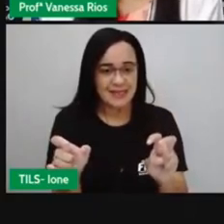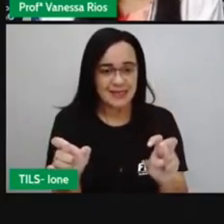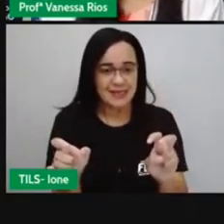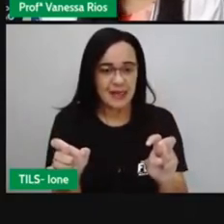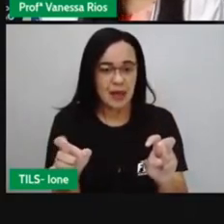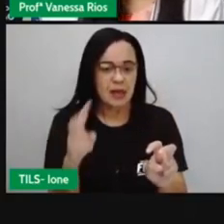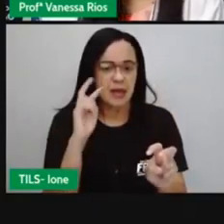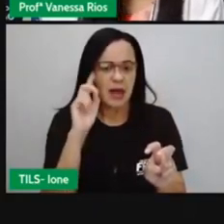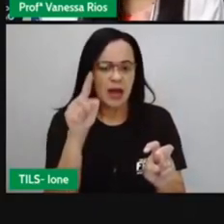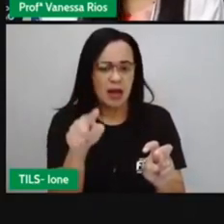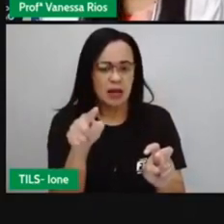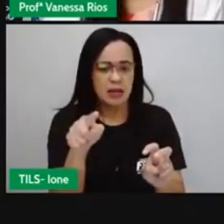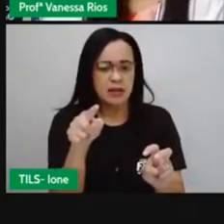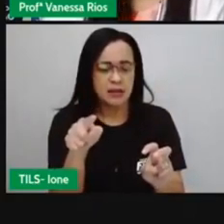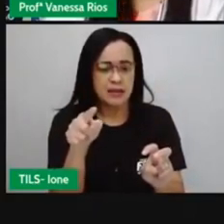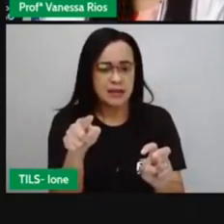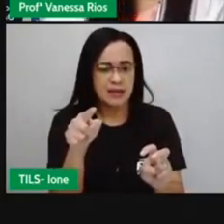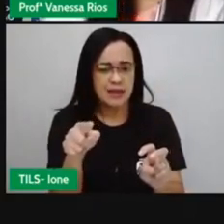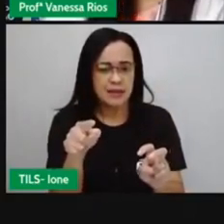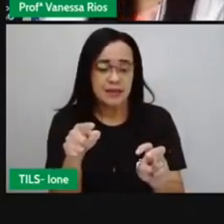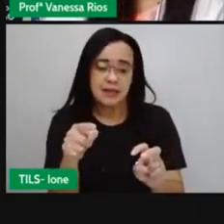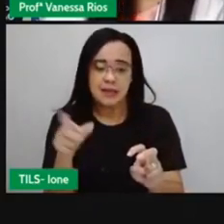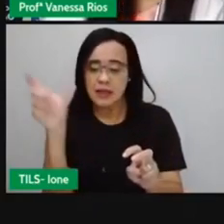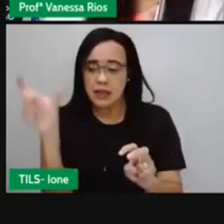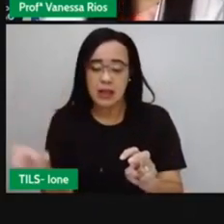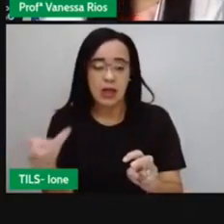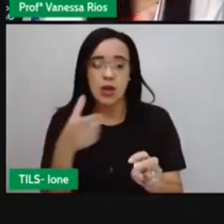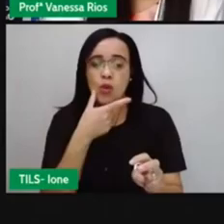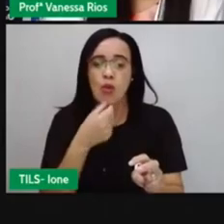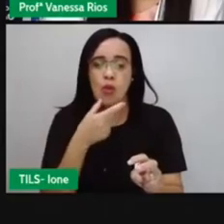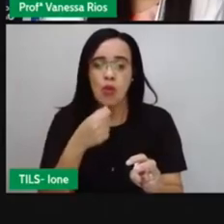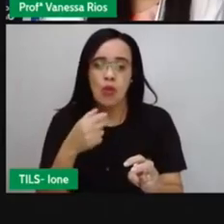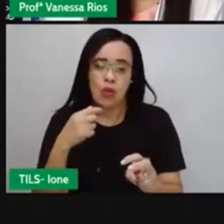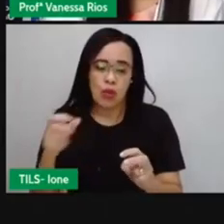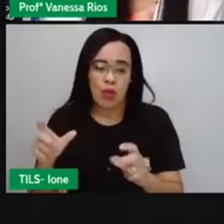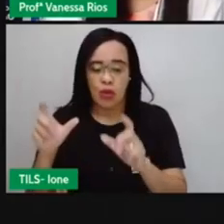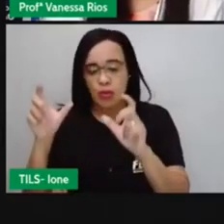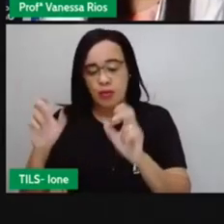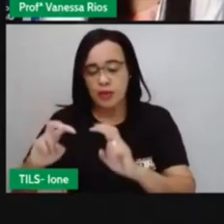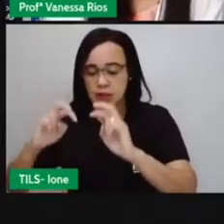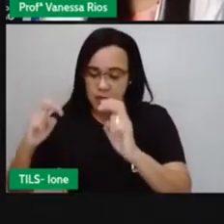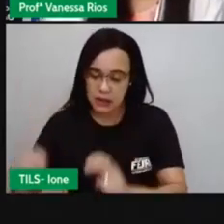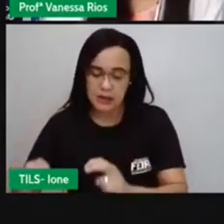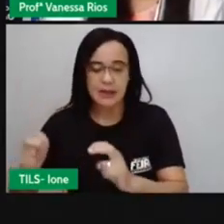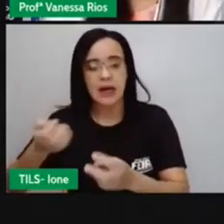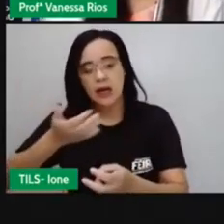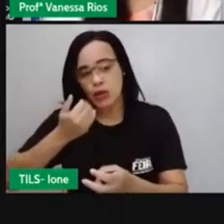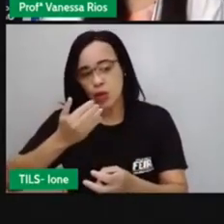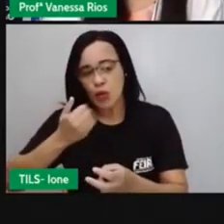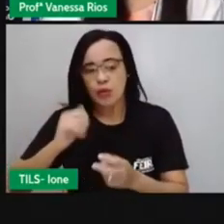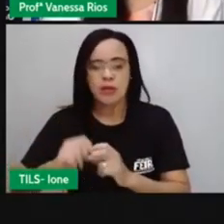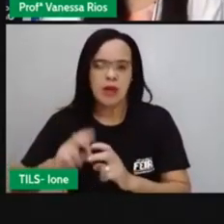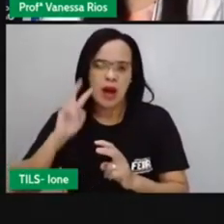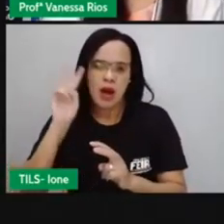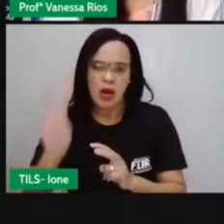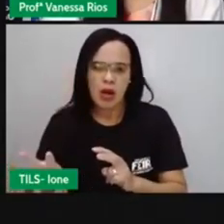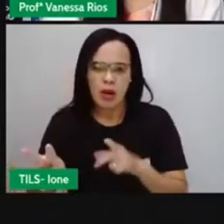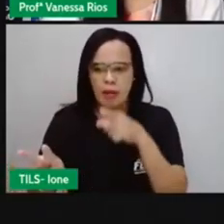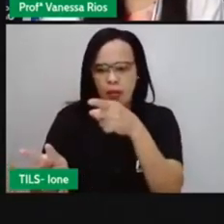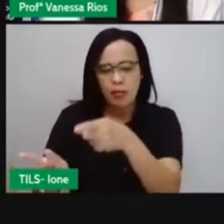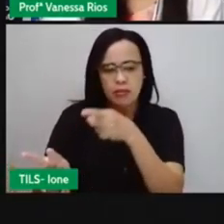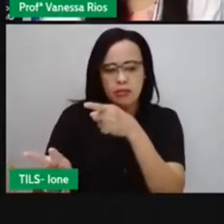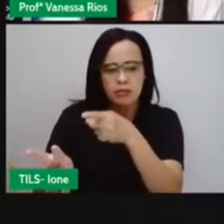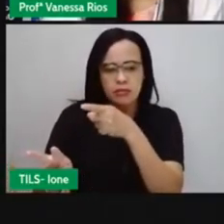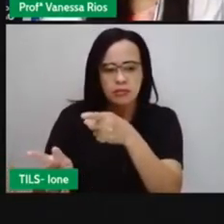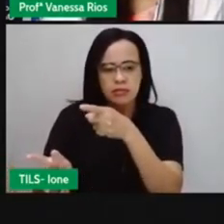para a mesa vizinha, onde já tem uma outra pessoa também fazendo a sua refeição. Ele aponta e olha para o garçom. Aí o